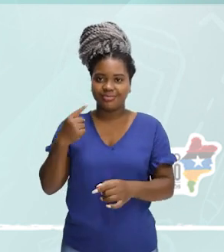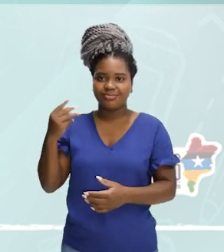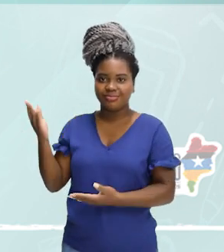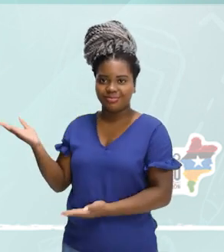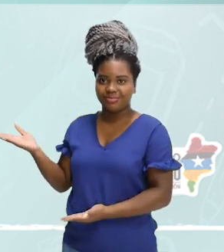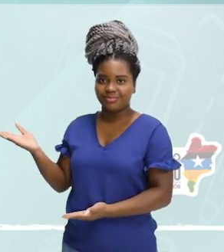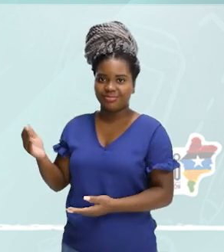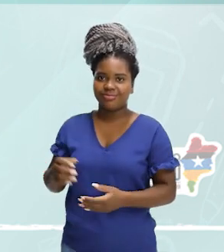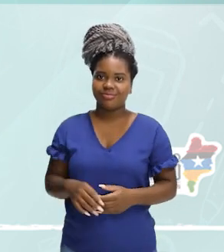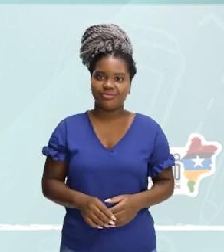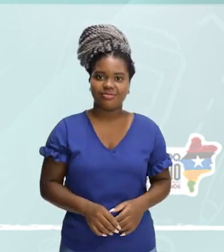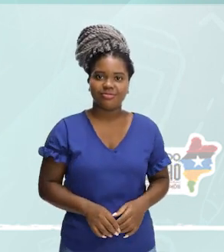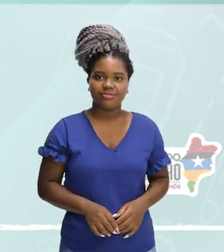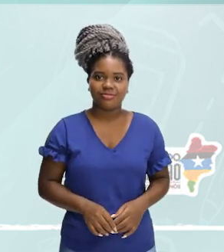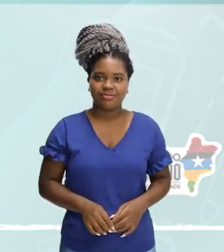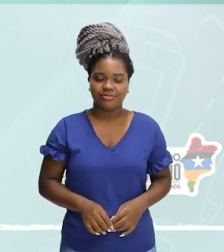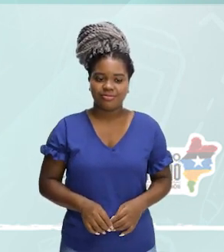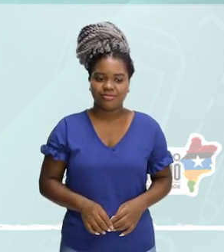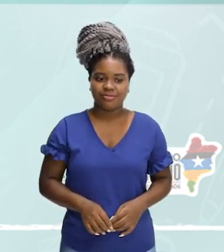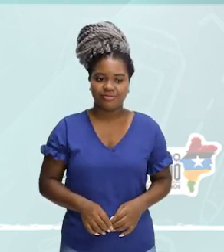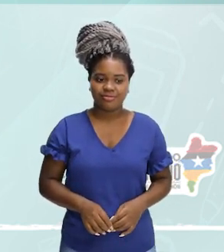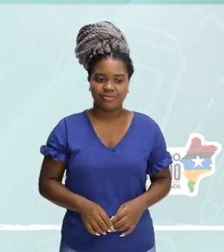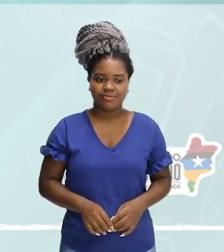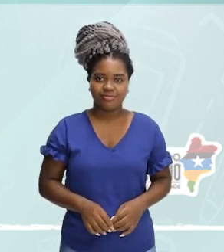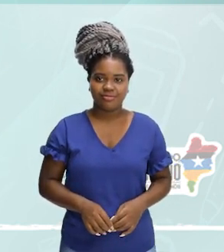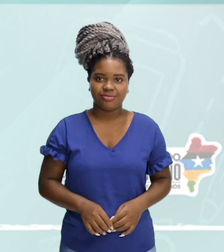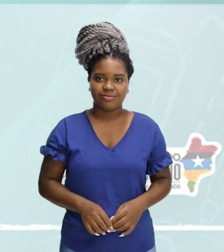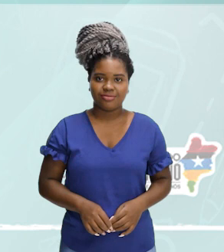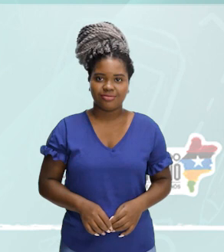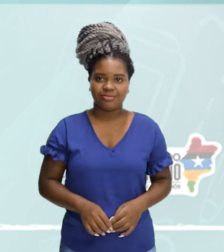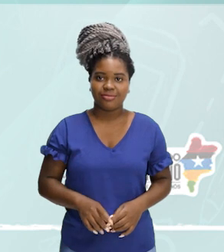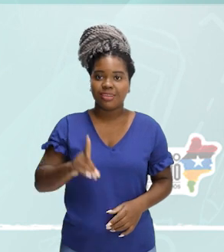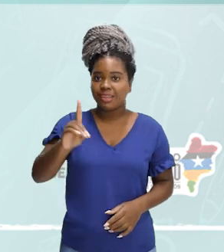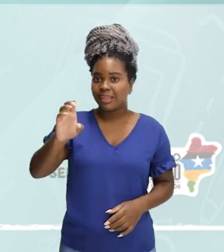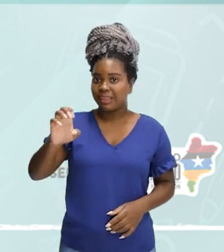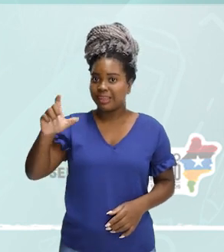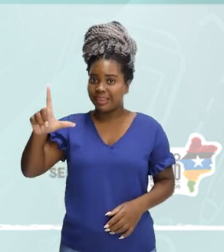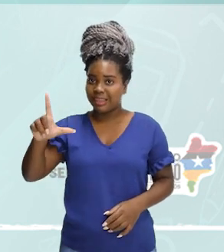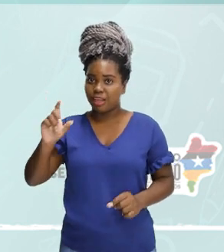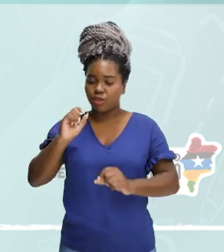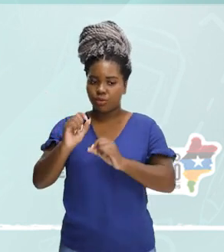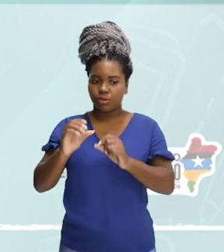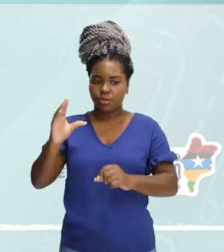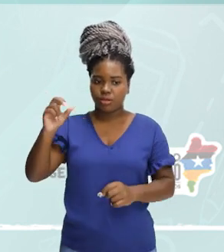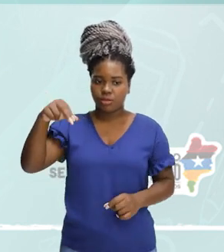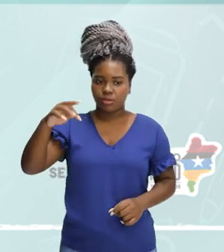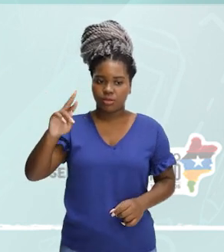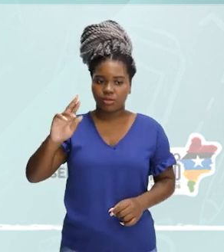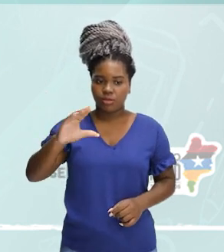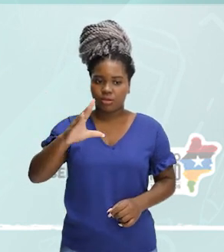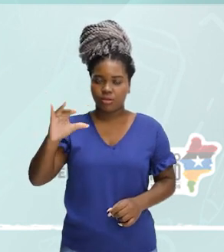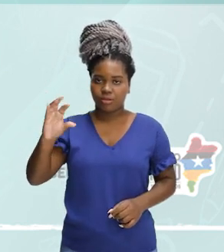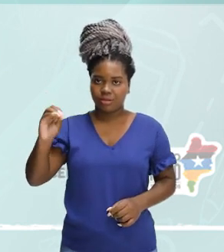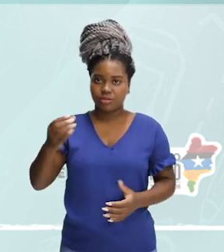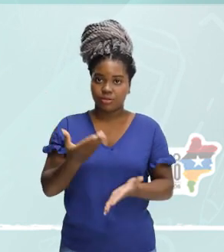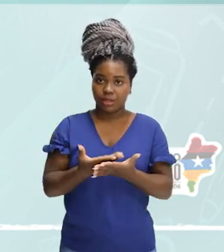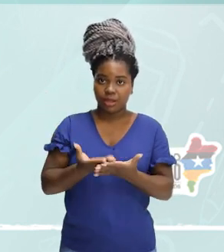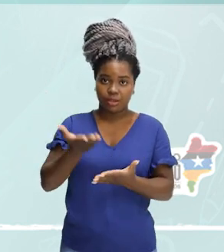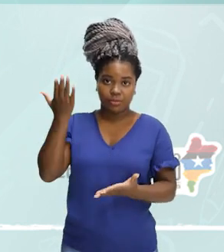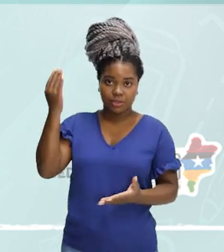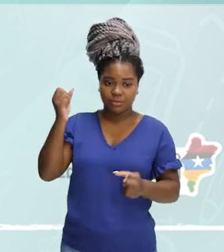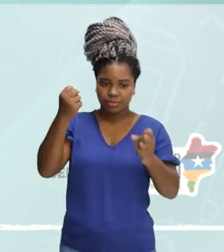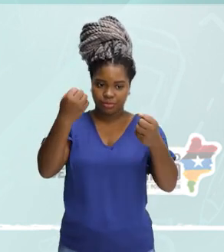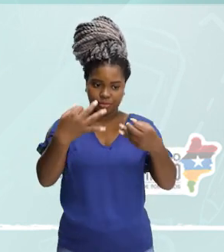mais el, del. É uma contracción. E nós já tivemos uma aula sobre isso, tá, gente? Então, de mais